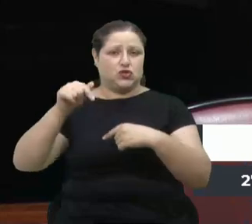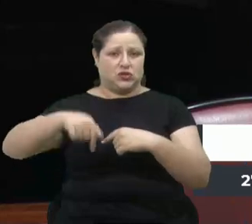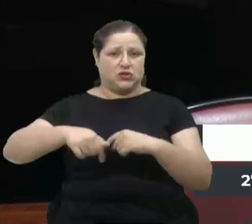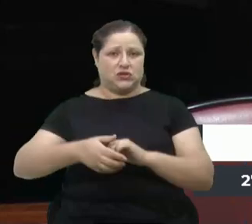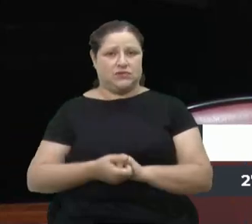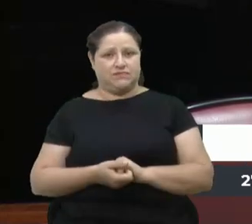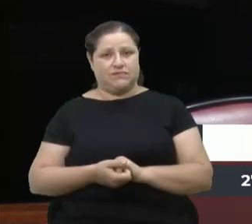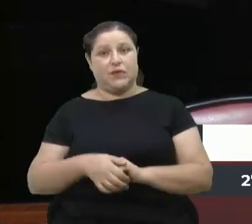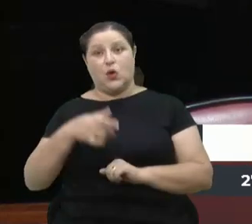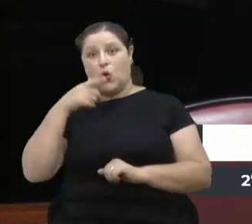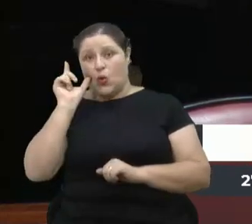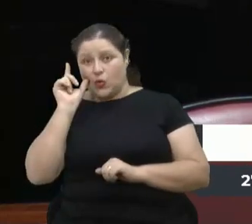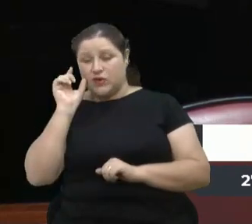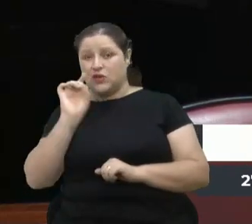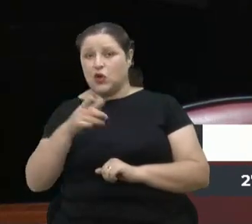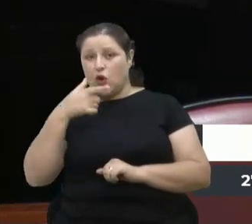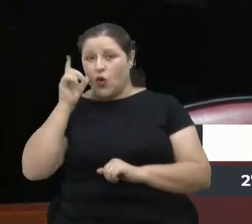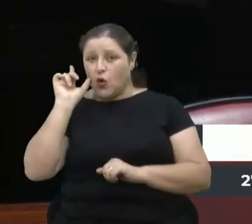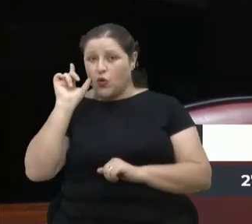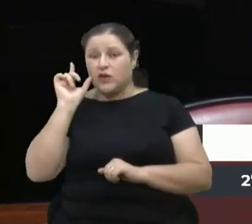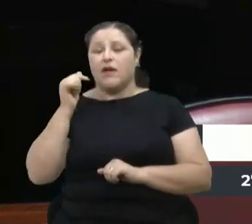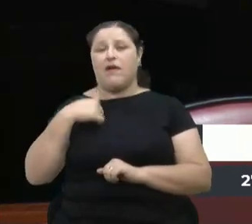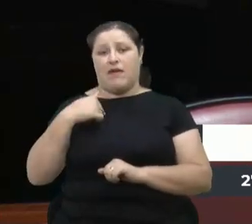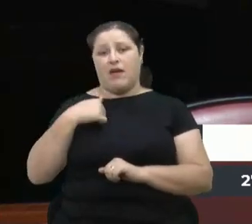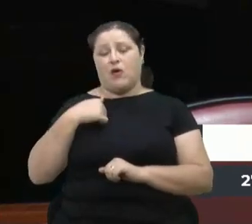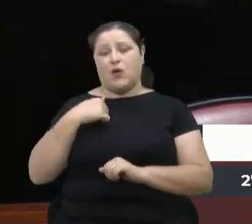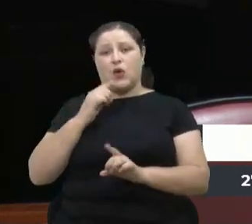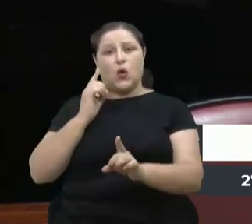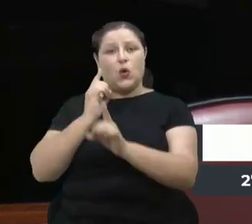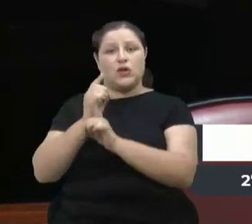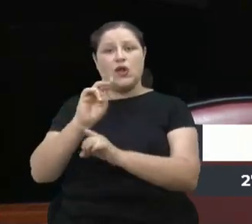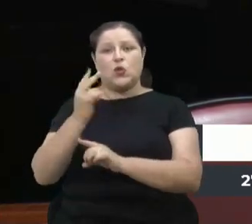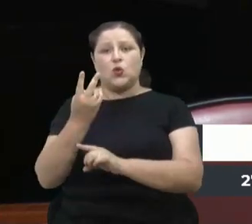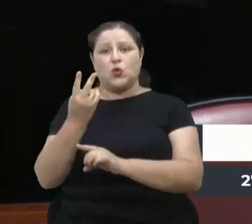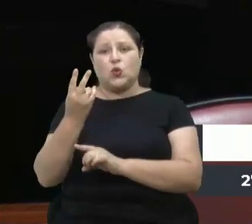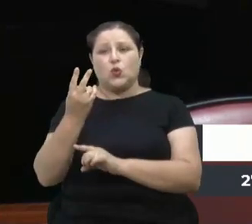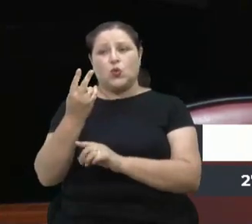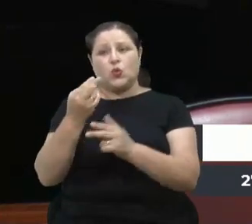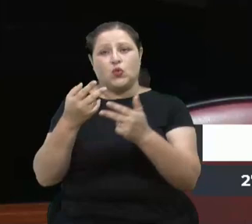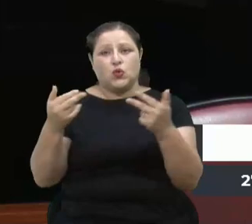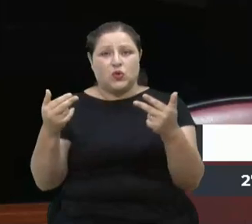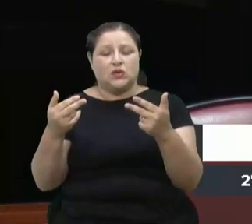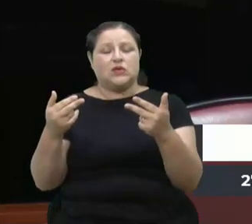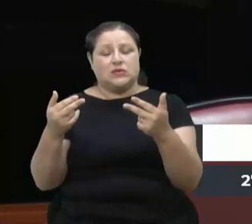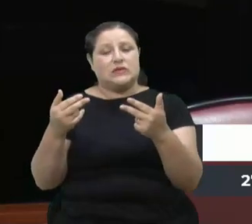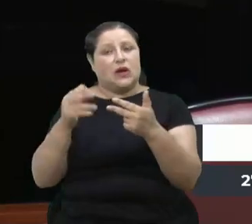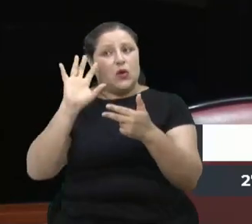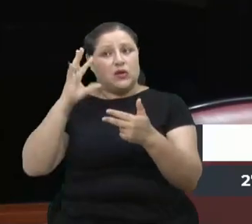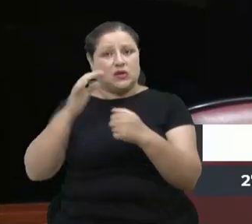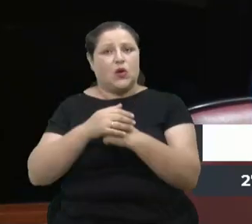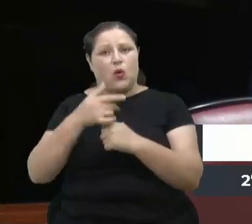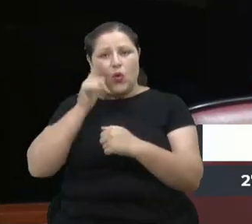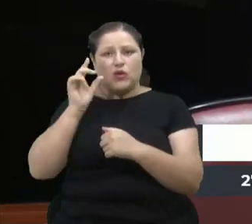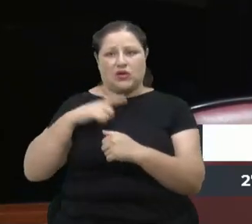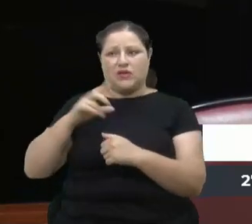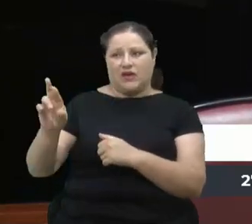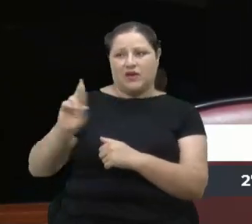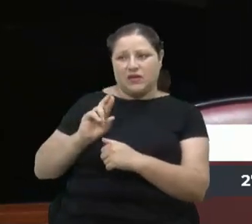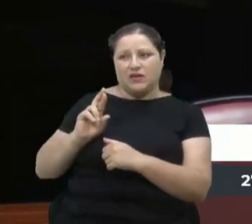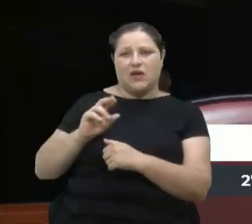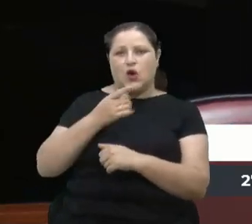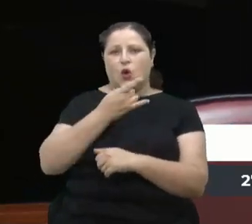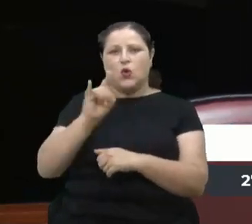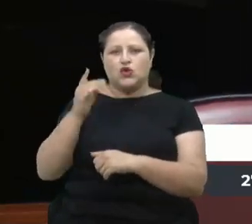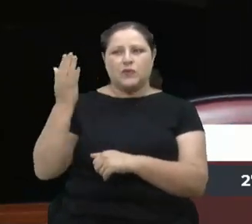E ontem, só ontem, eu me deparei com dois casos, ontem não, na verdade eu tive o retorno ontem, mas foi na última